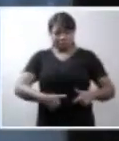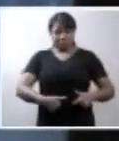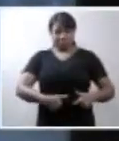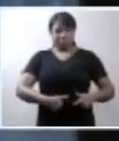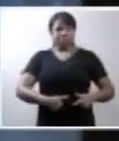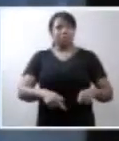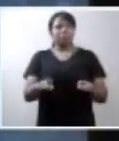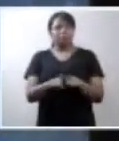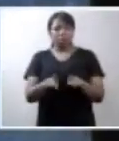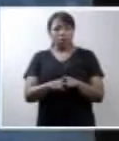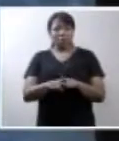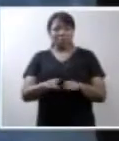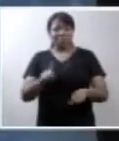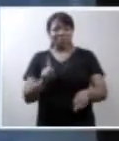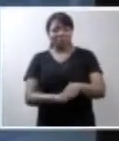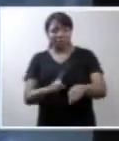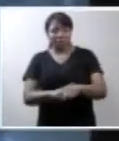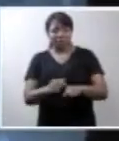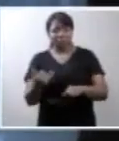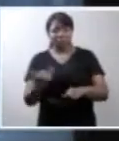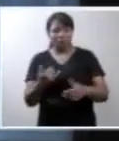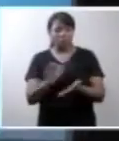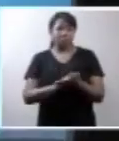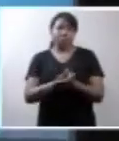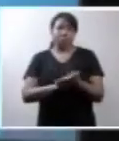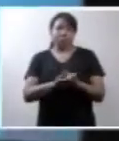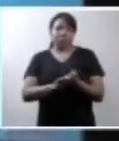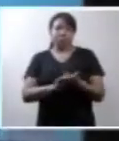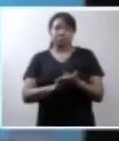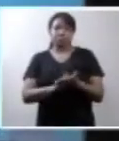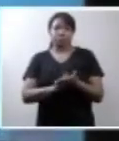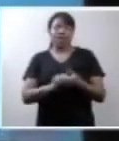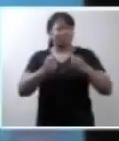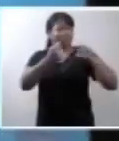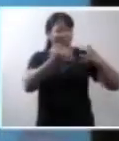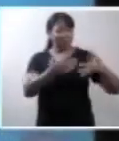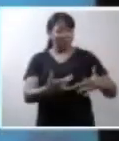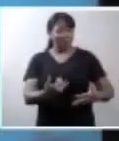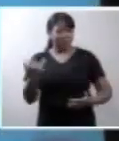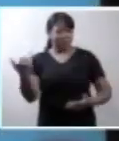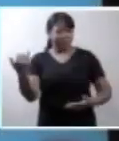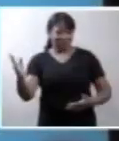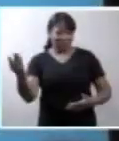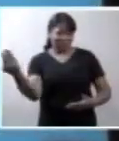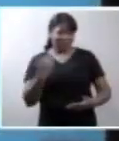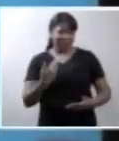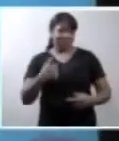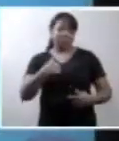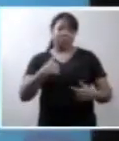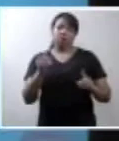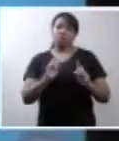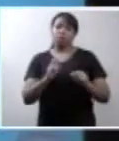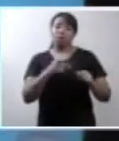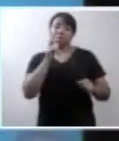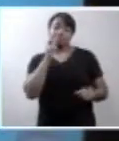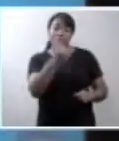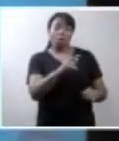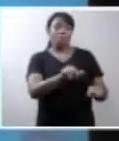que no primeiro momento ele não disse nada. Ele não explicou diretamente para mim, ele falou com a minha mãe.